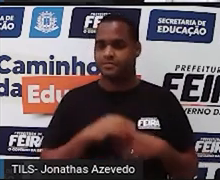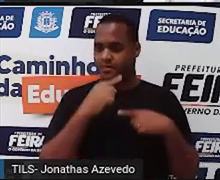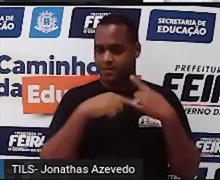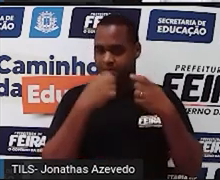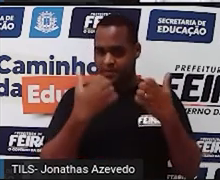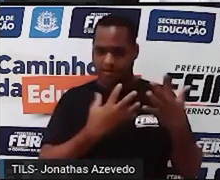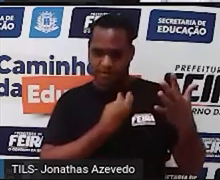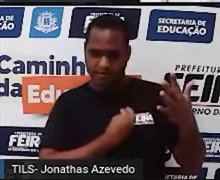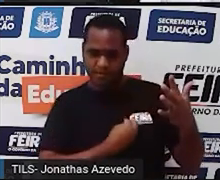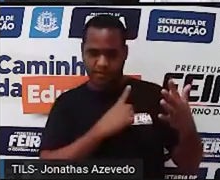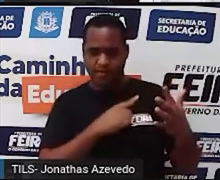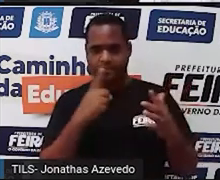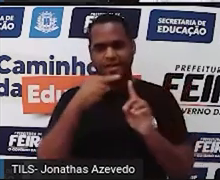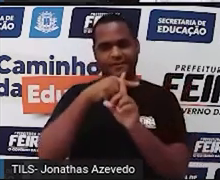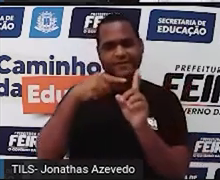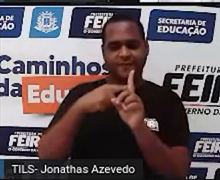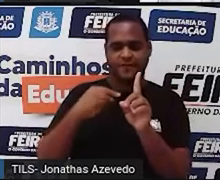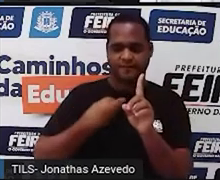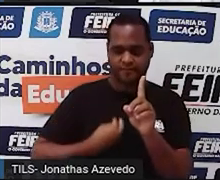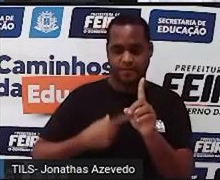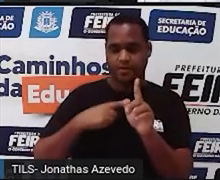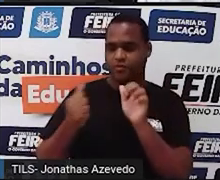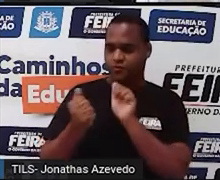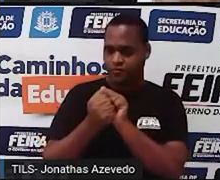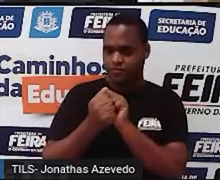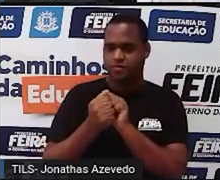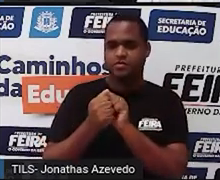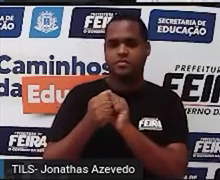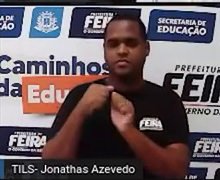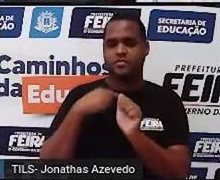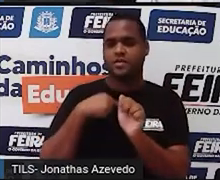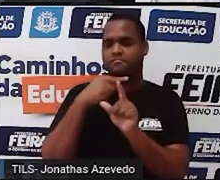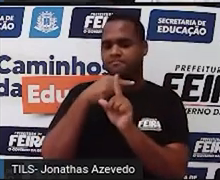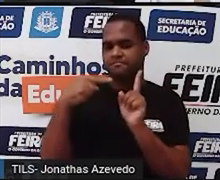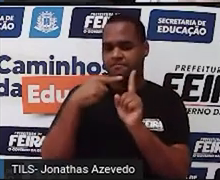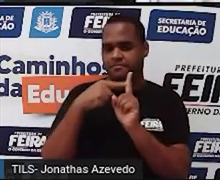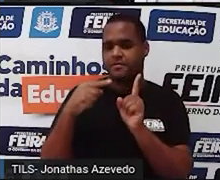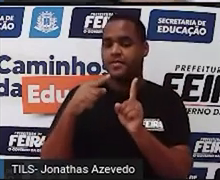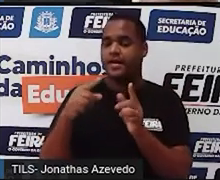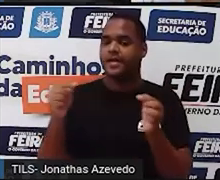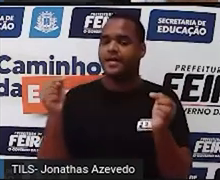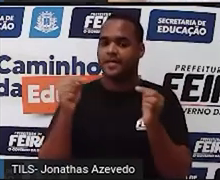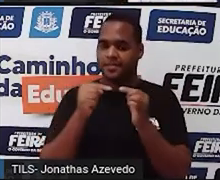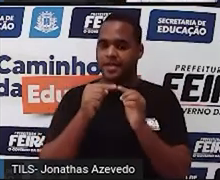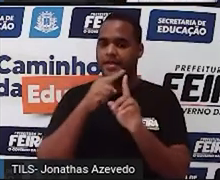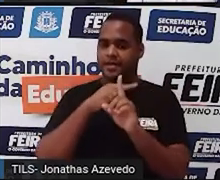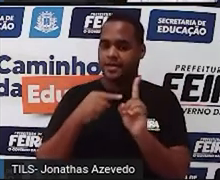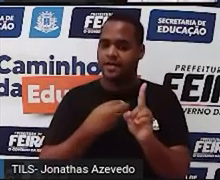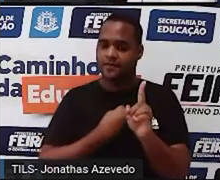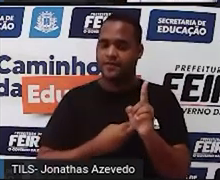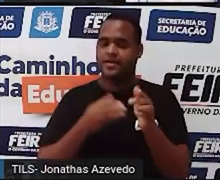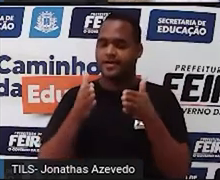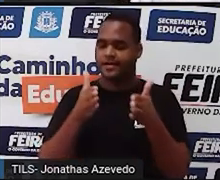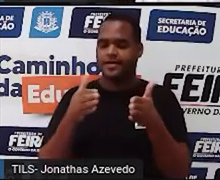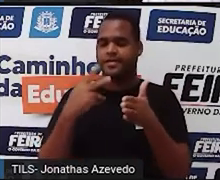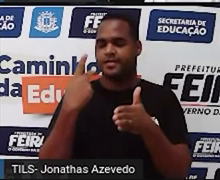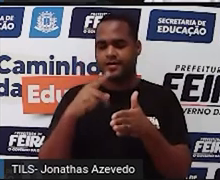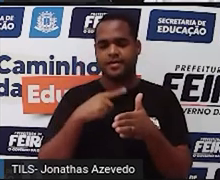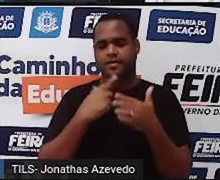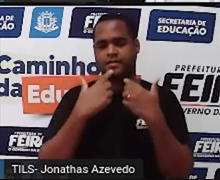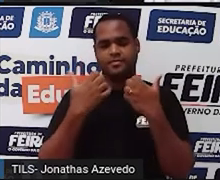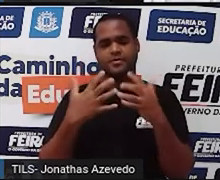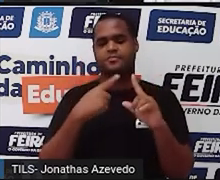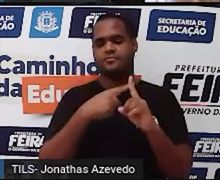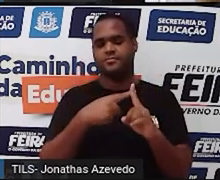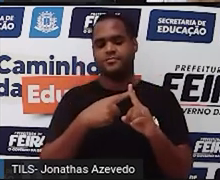viveu metade da vida dele com o filho. Metade da vida dele é metade do tempo de vida dele que a gente está chamando